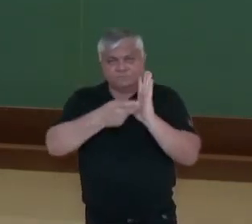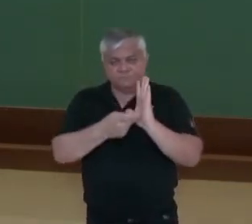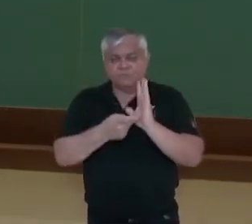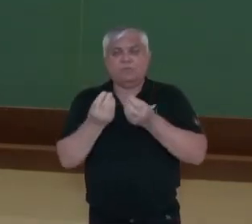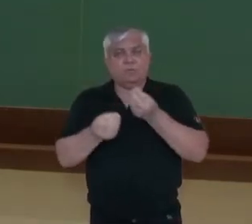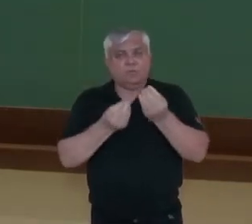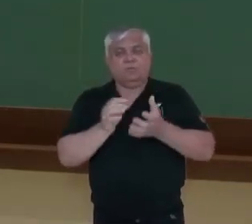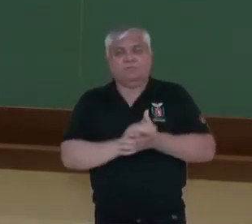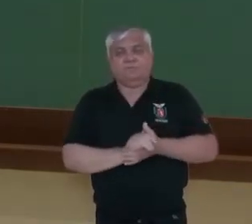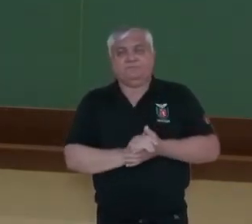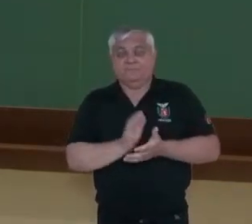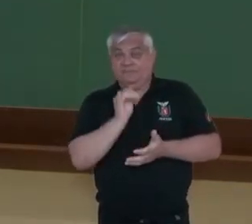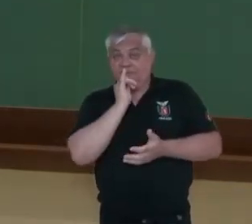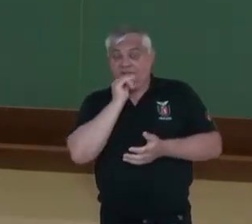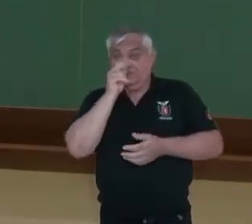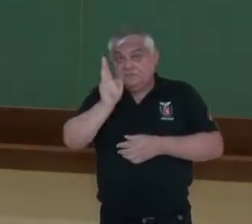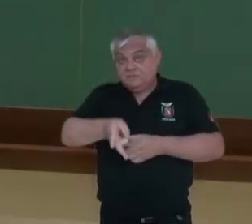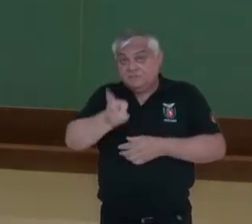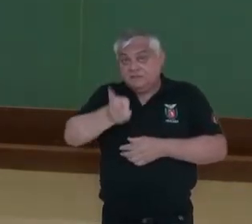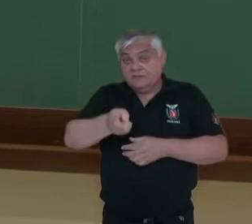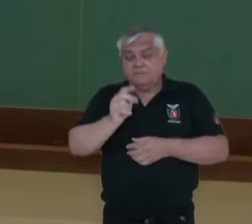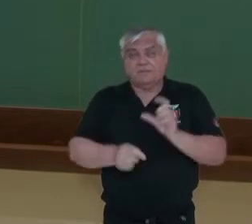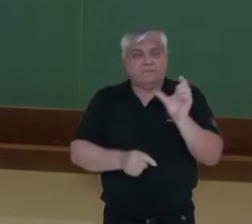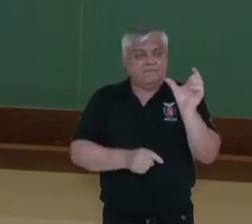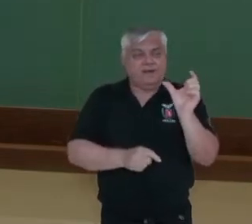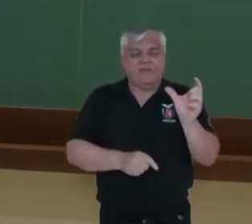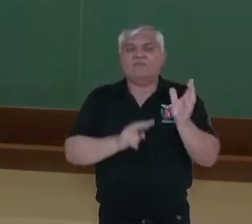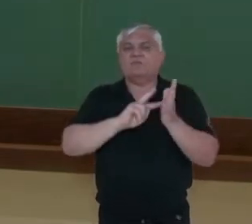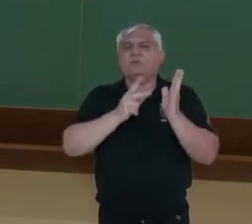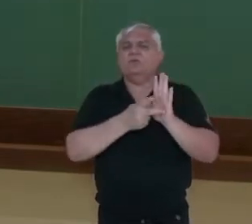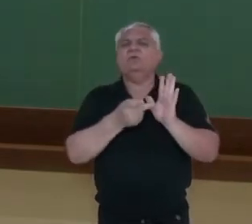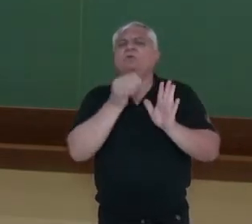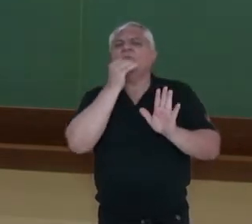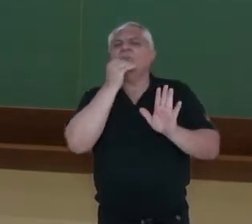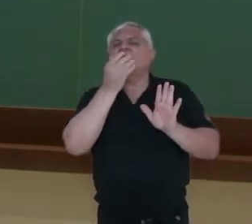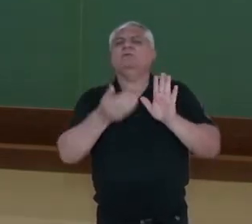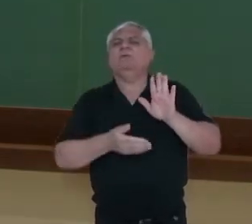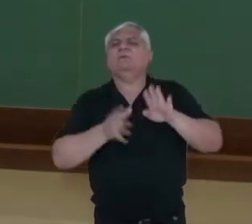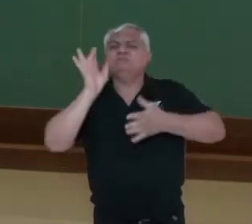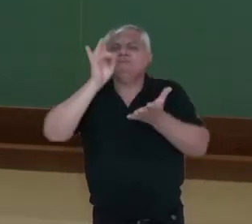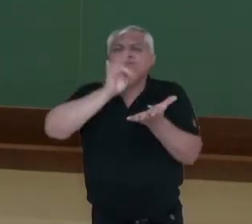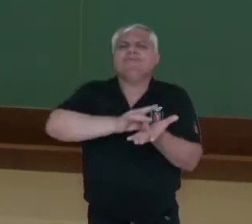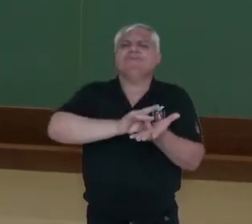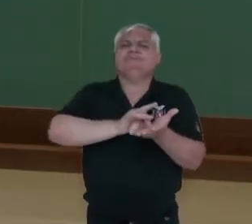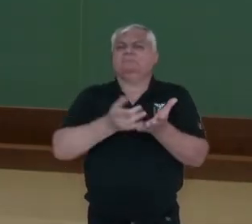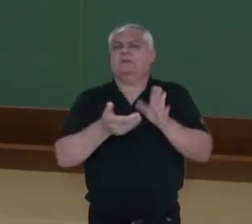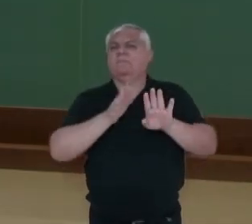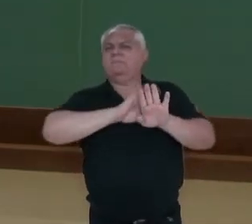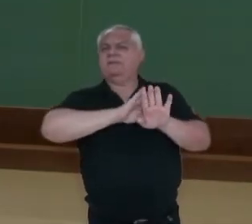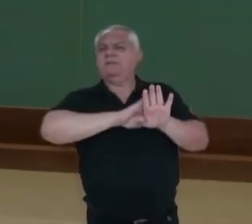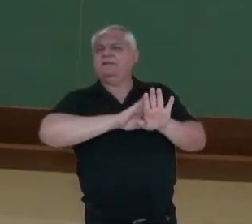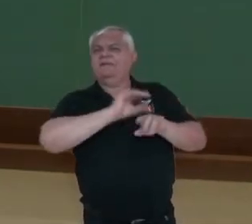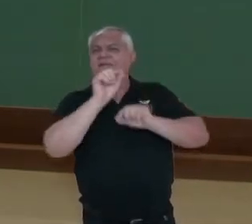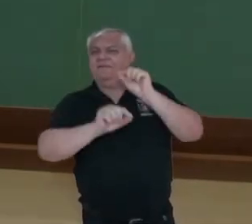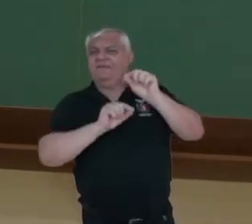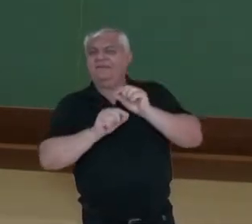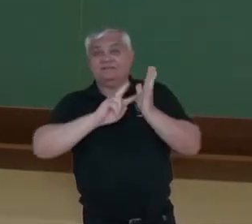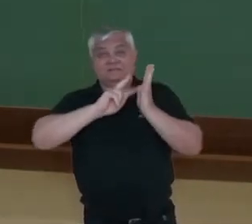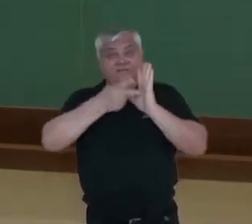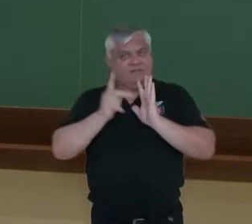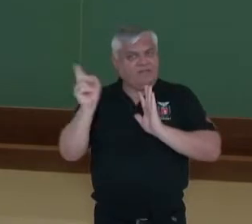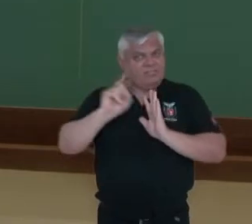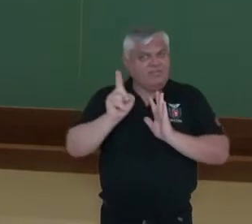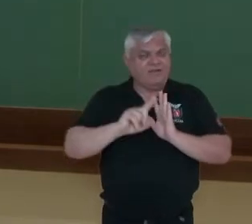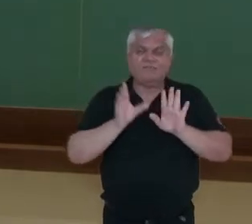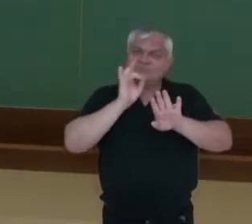sentido explorado é o sentido conotativo. O quer dizer isso? O sentido figurado da palavra, não o